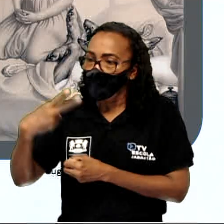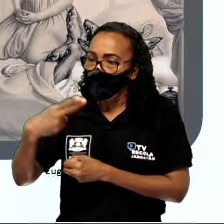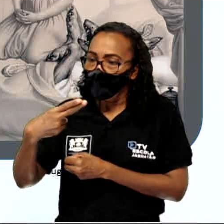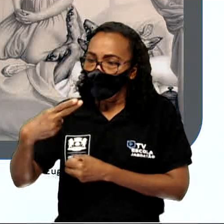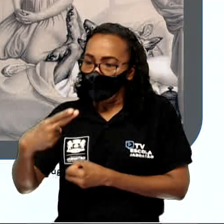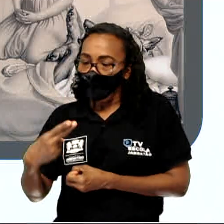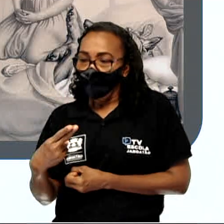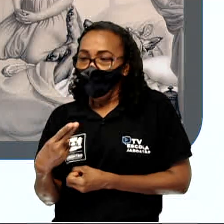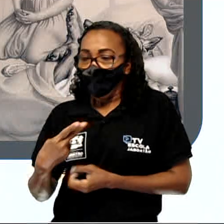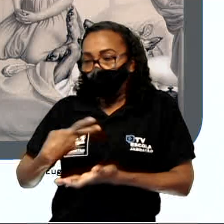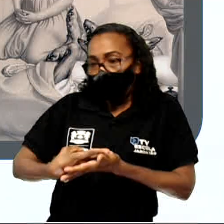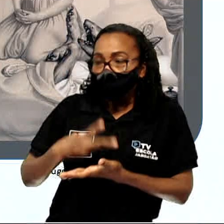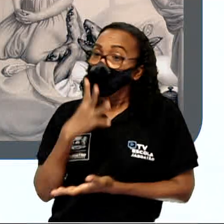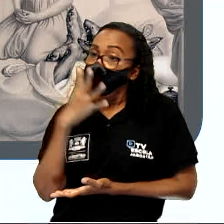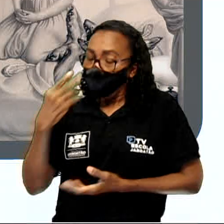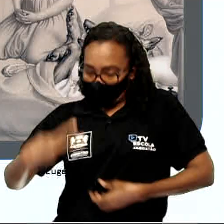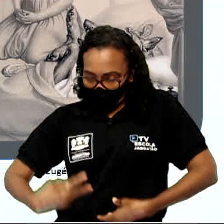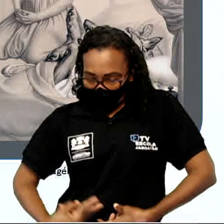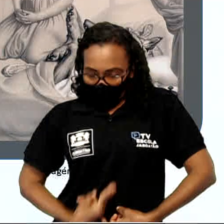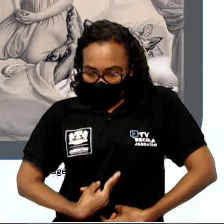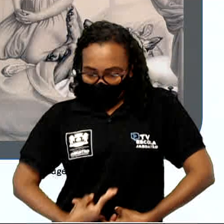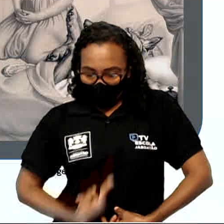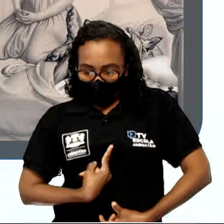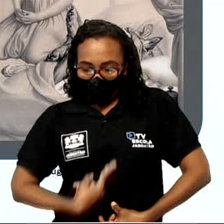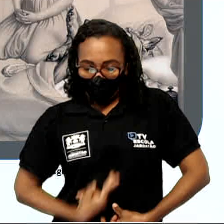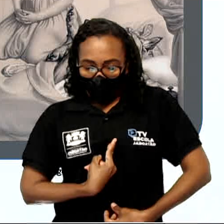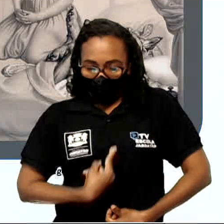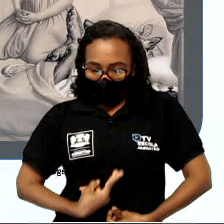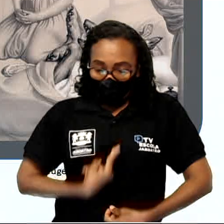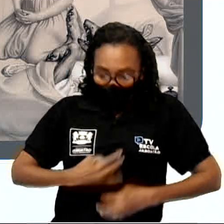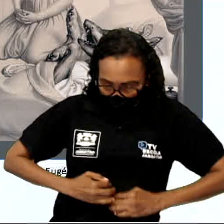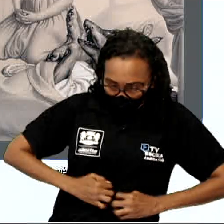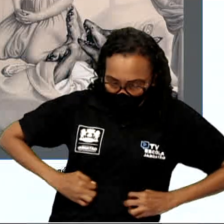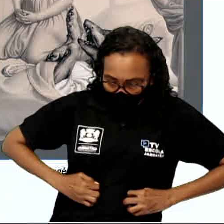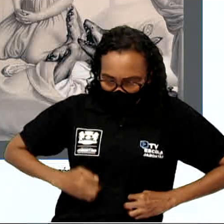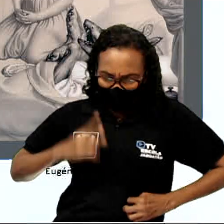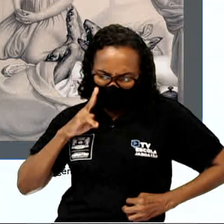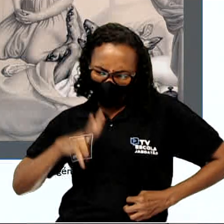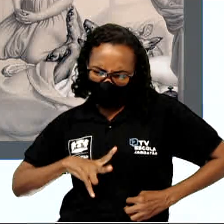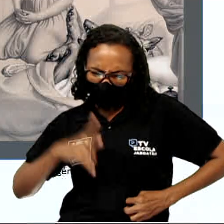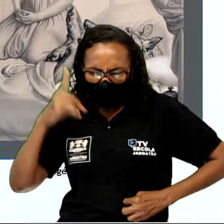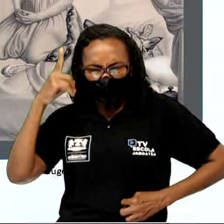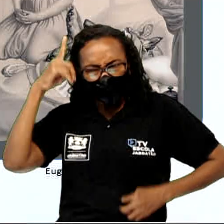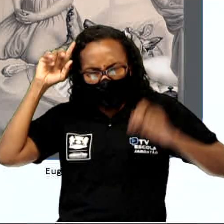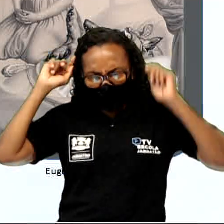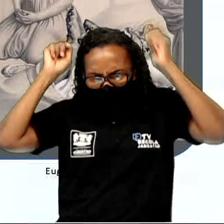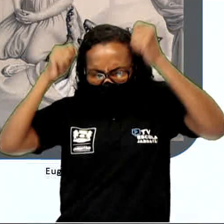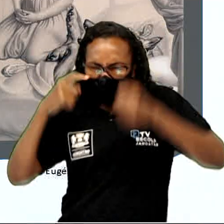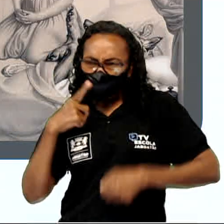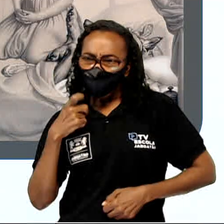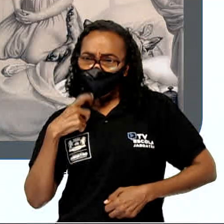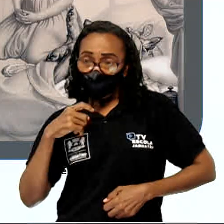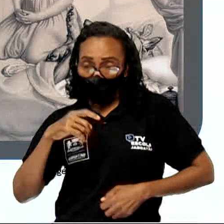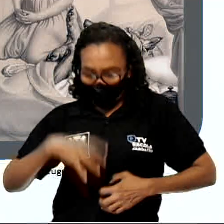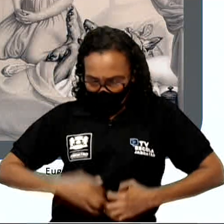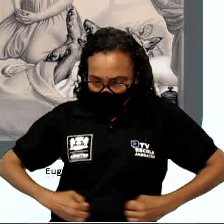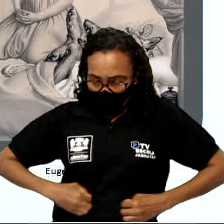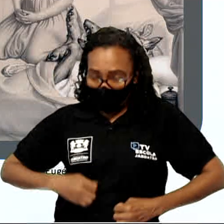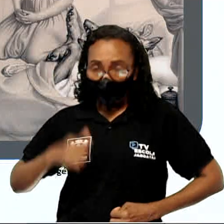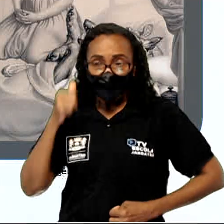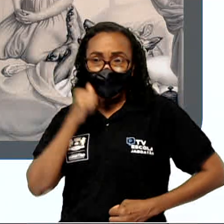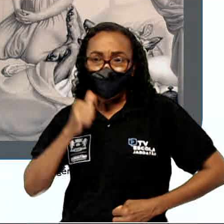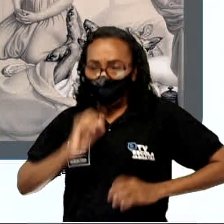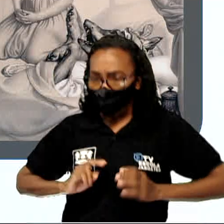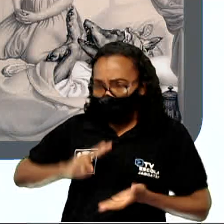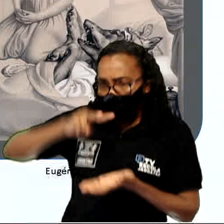barriga do lobo adormecido. Depois de algumas tesouradas, avistou um gorro vermelho, mais algumas e a menina pulou fora